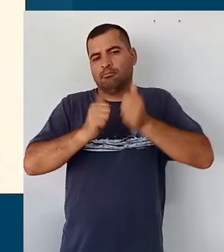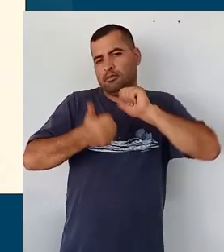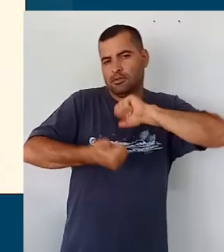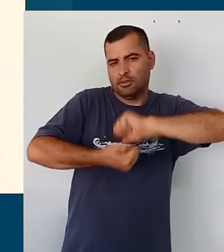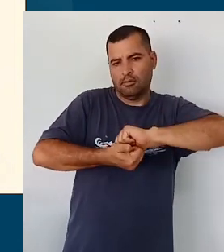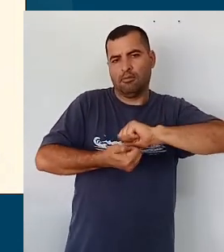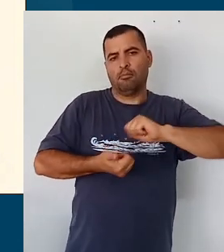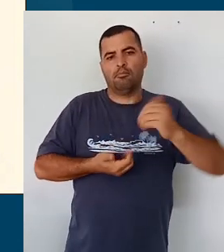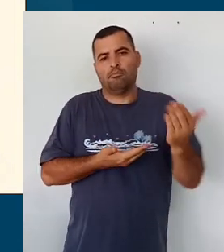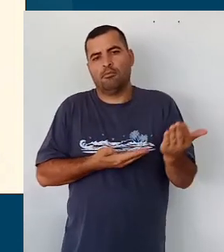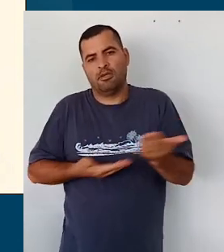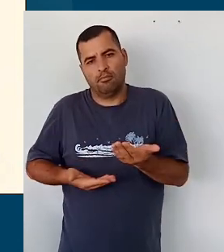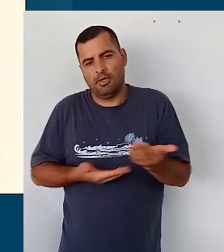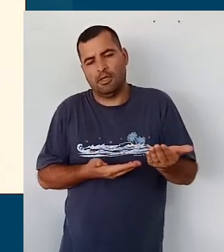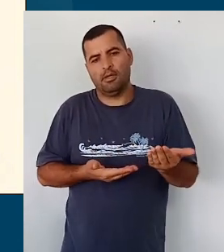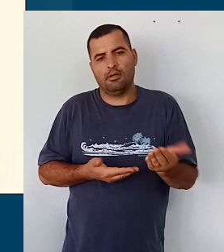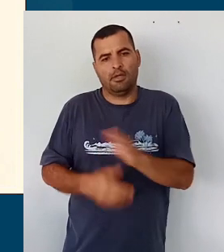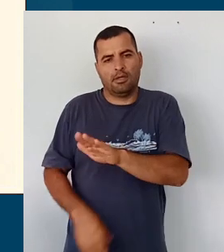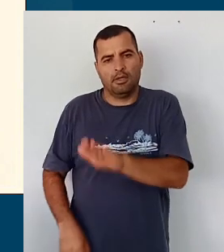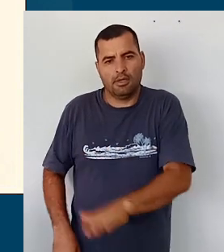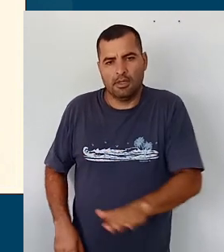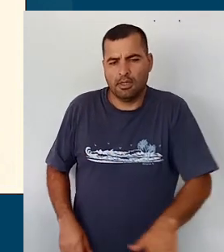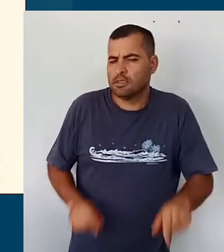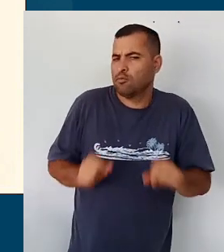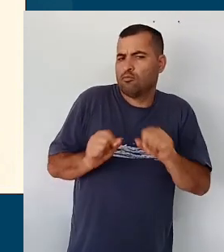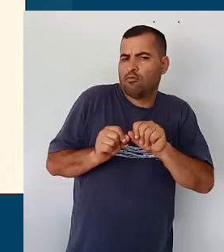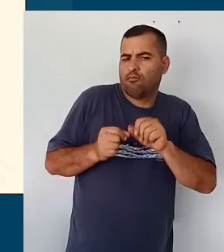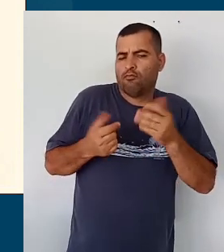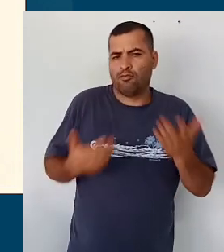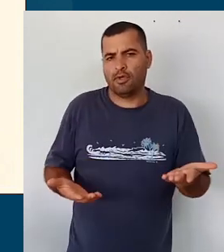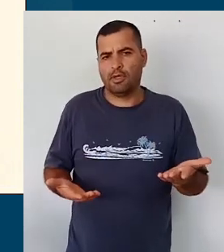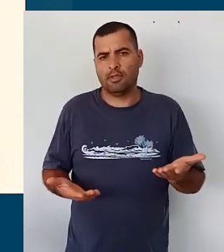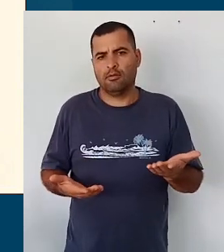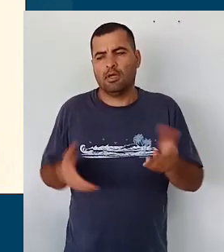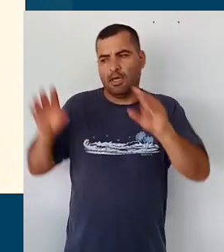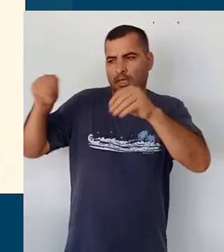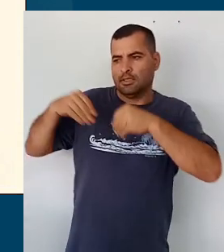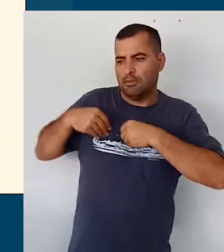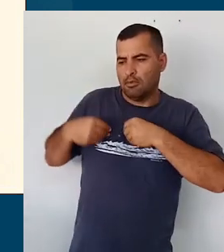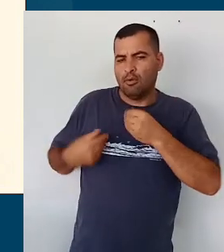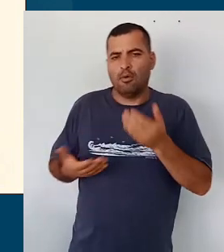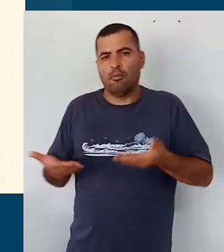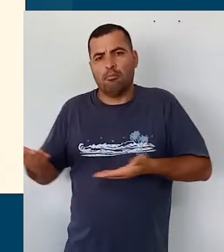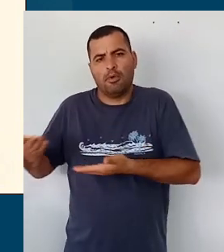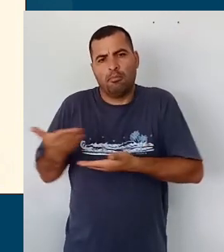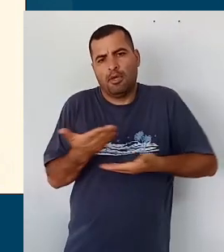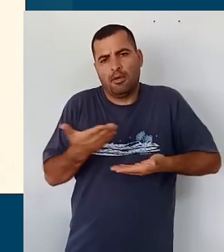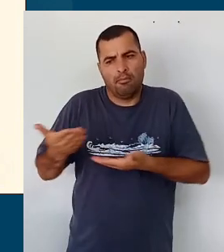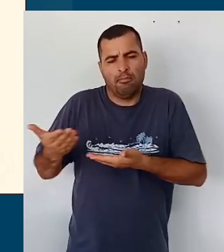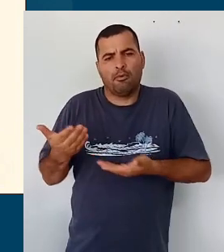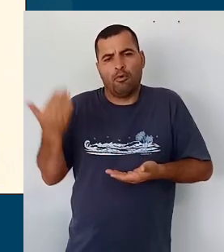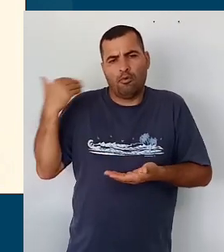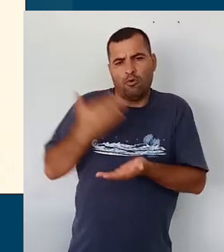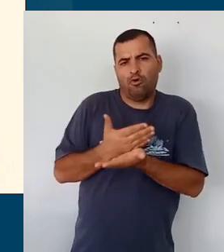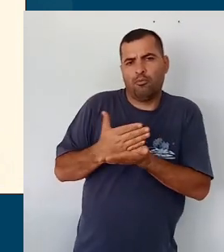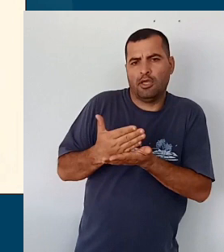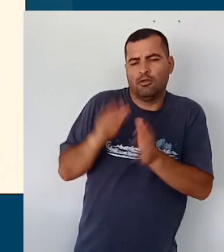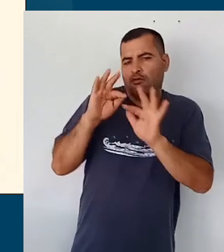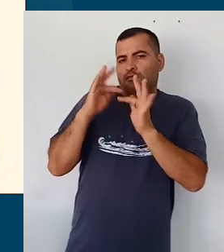criança, como que isso é feito, como que nós recebemos o bebê nos primeiros dias, a família,